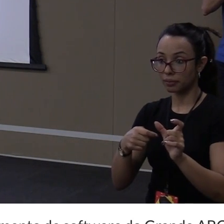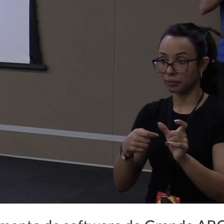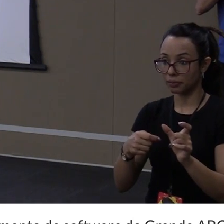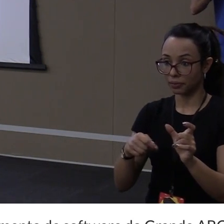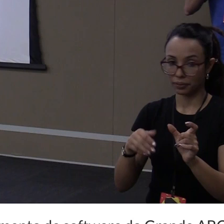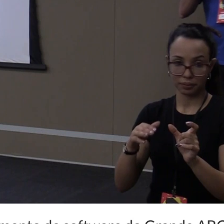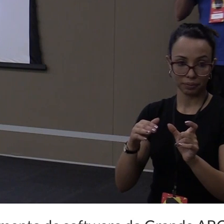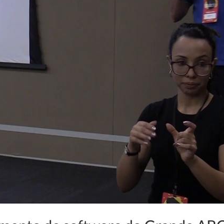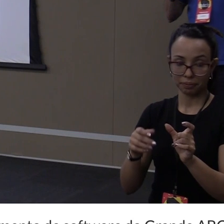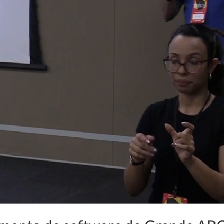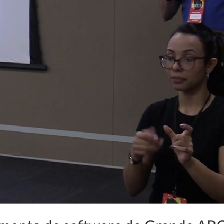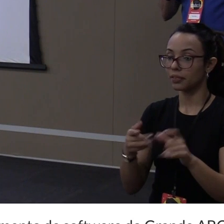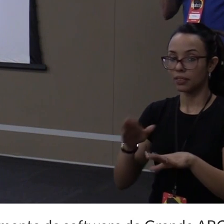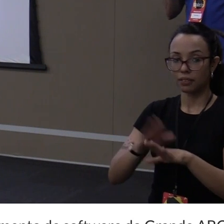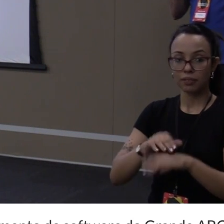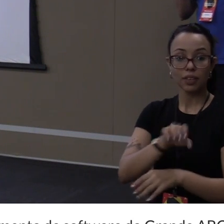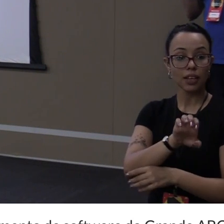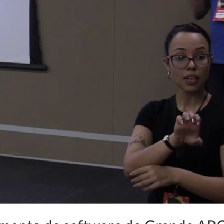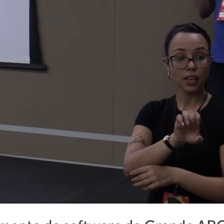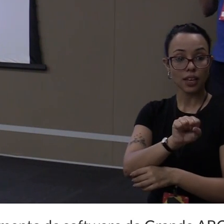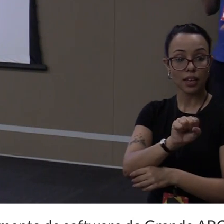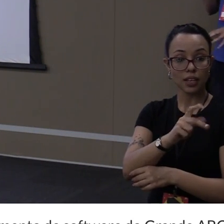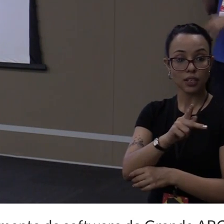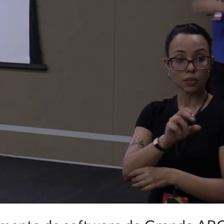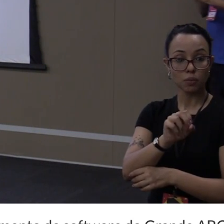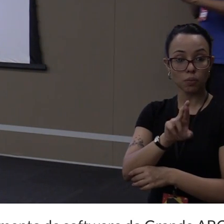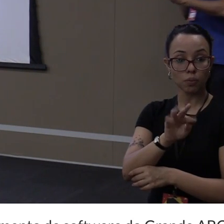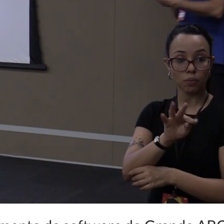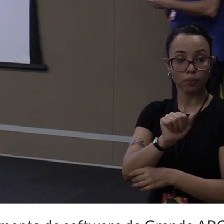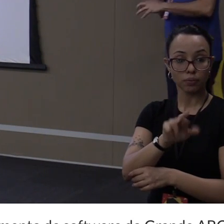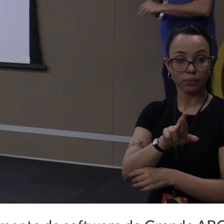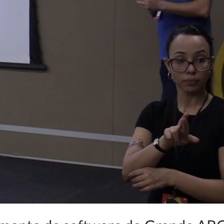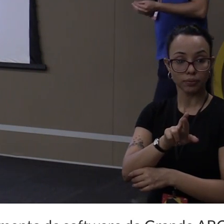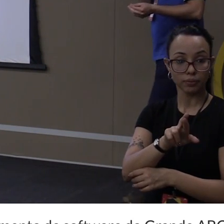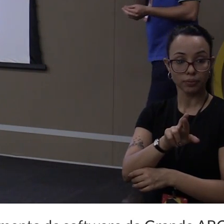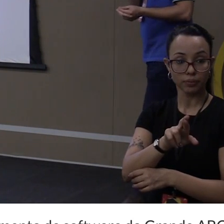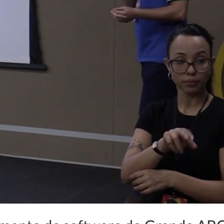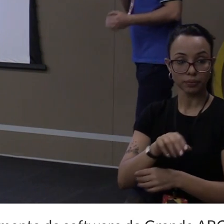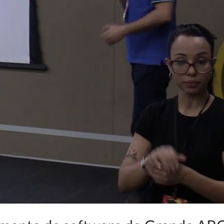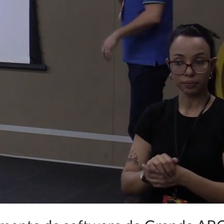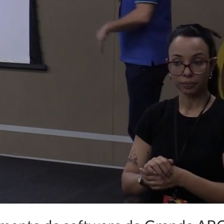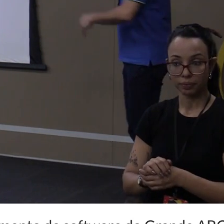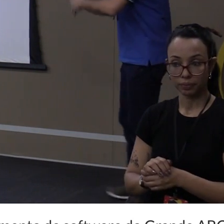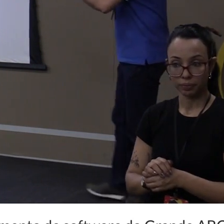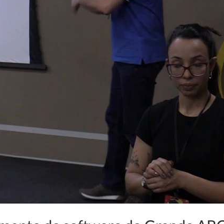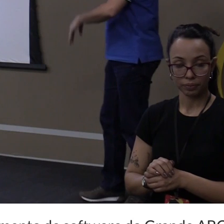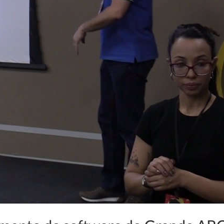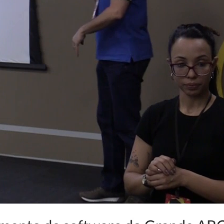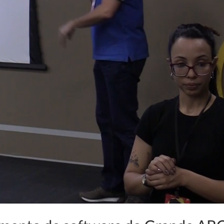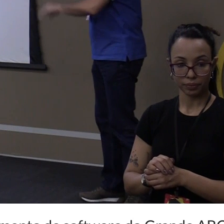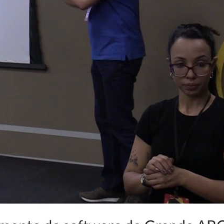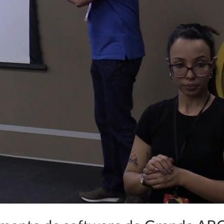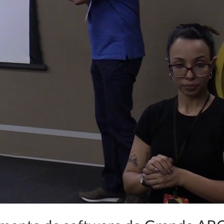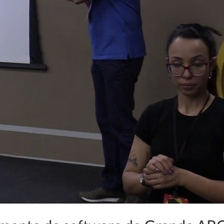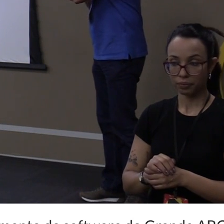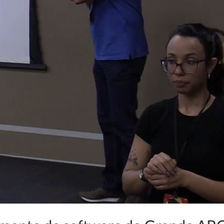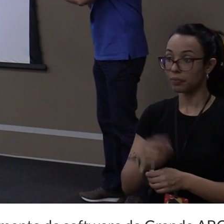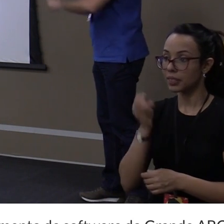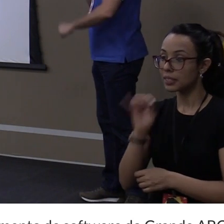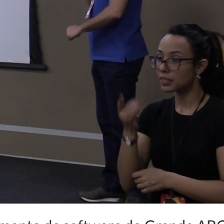Ok? Então, a primeira parte já foi feita. Só que eu estou trabalhando só a primeira página. Se você olhar aqui no